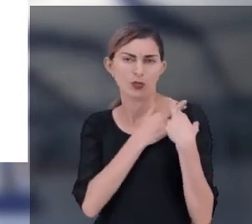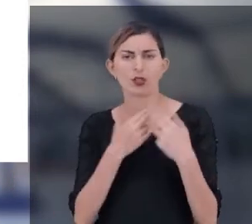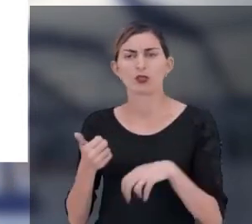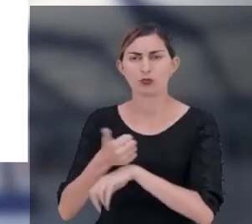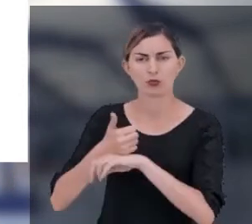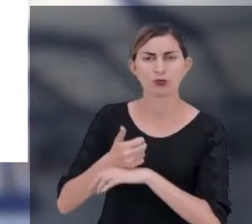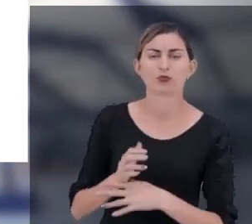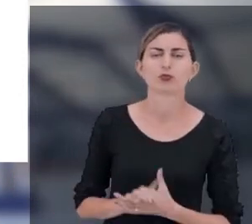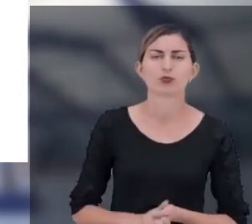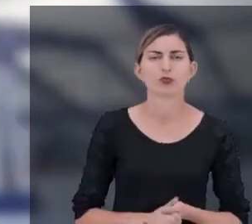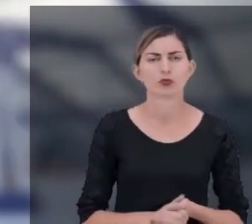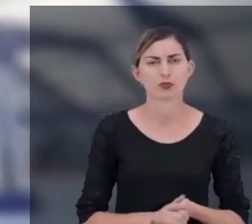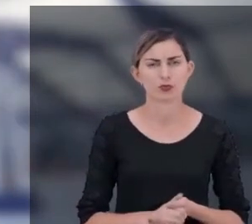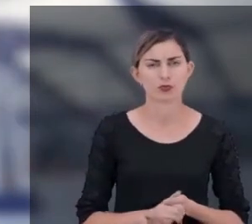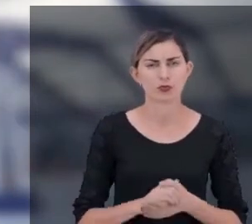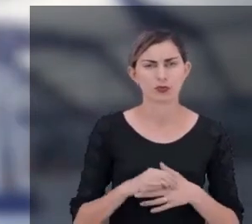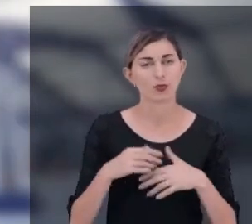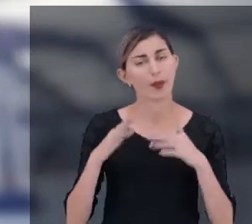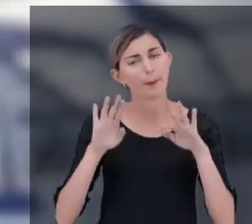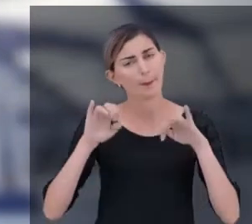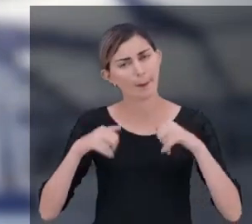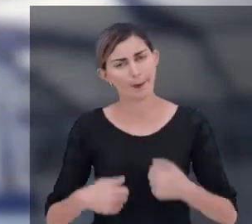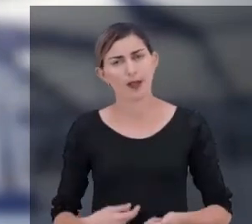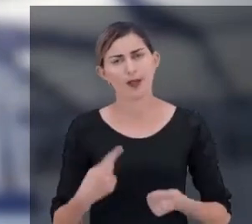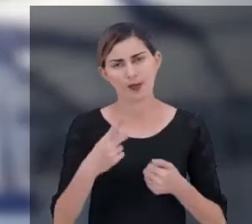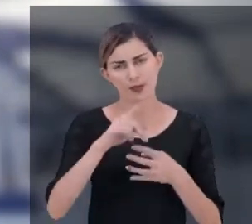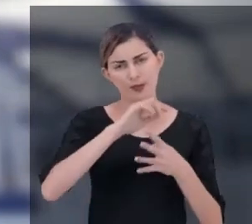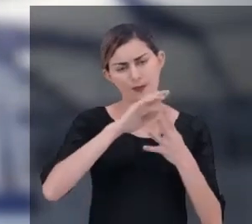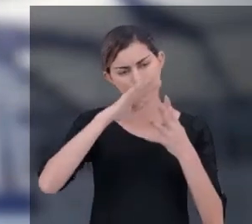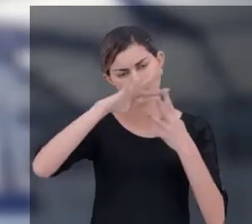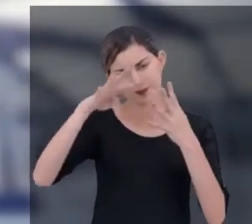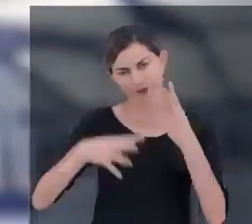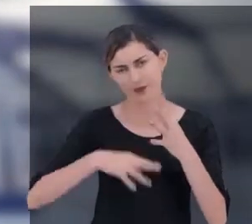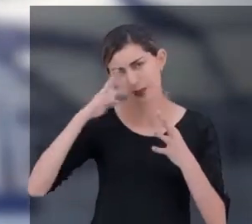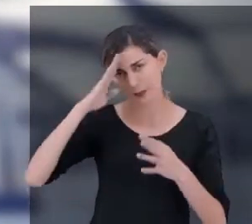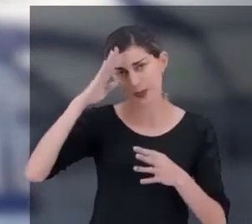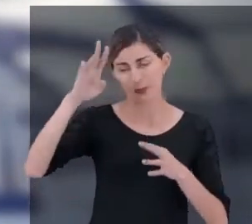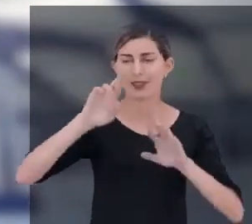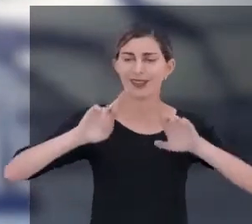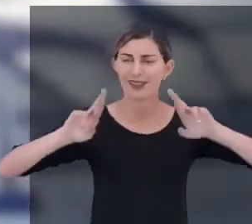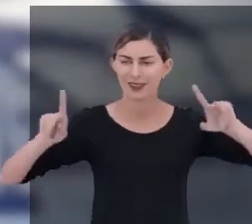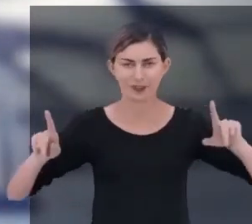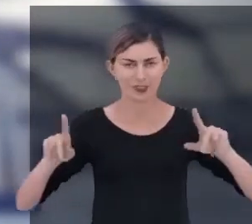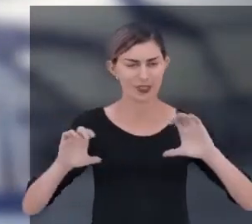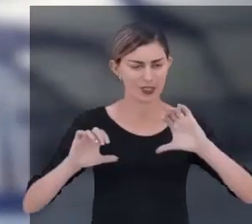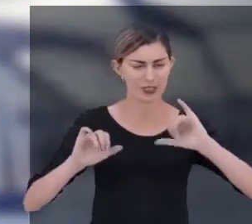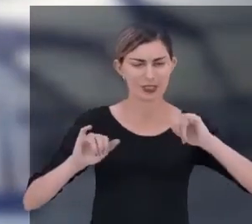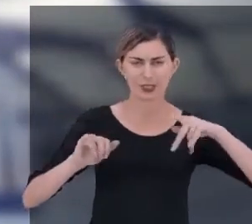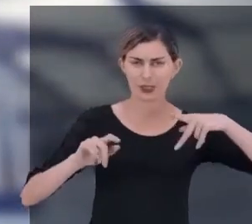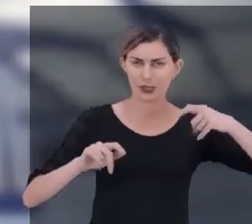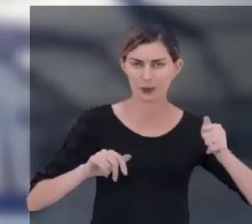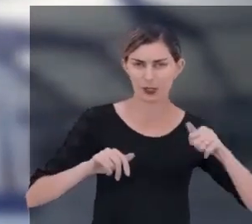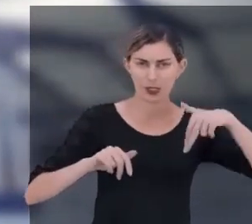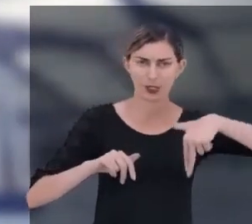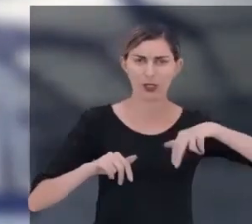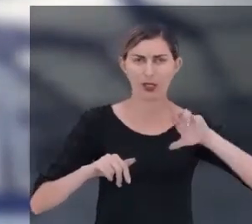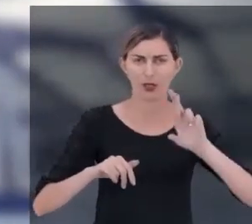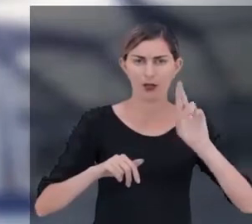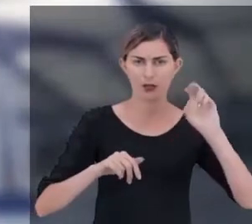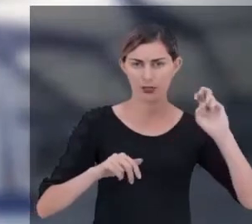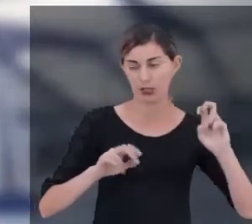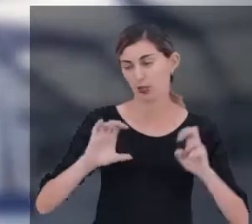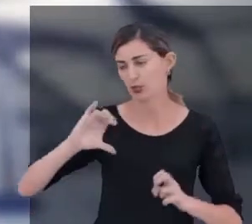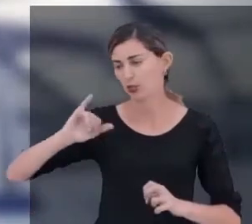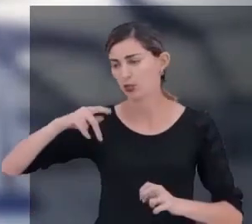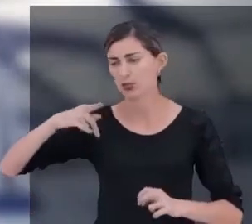responsabilidade. Bem, estas são as principais diferenças entre a SIPA-NR5